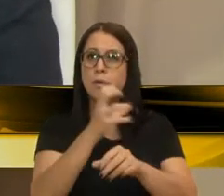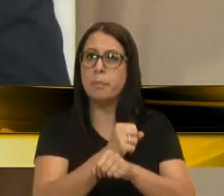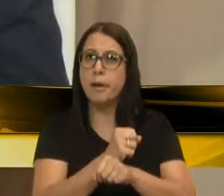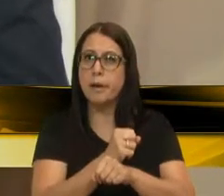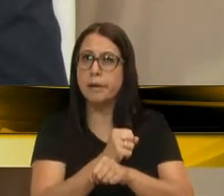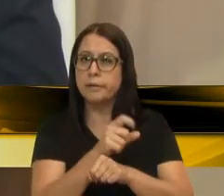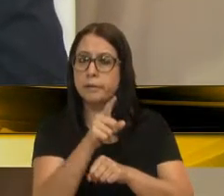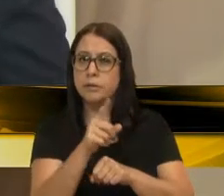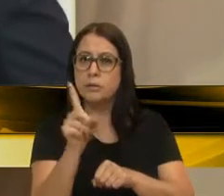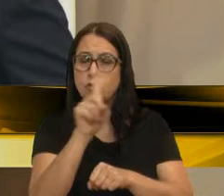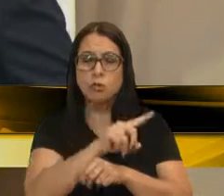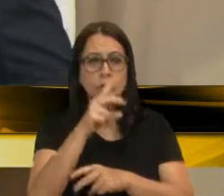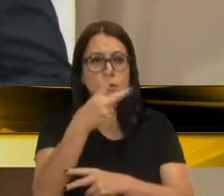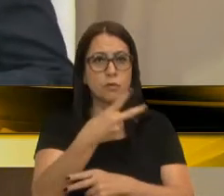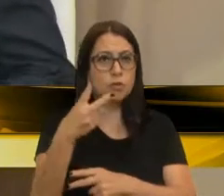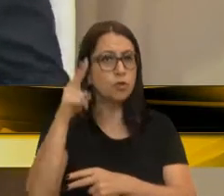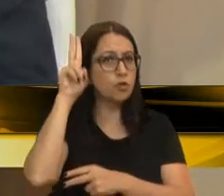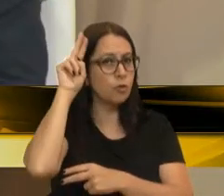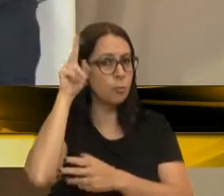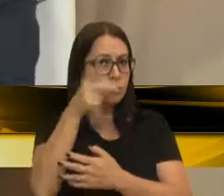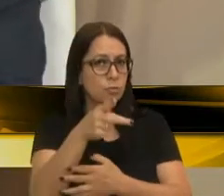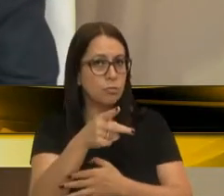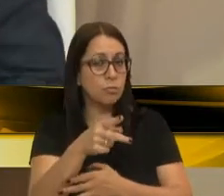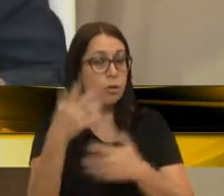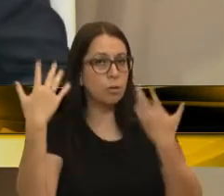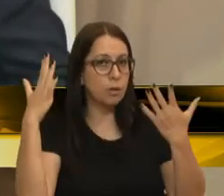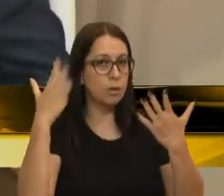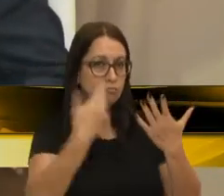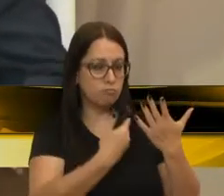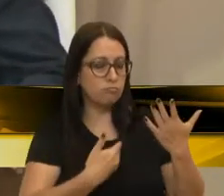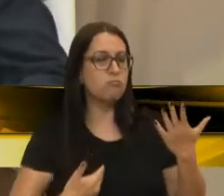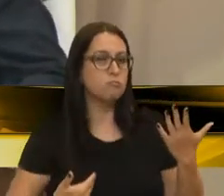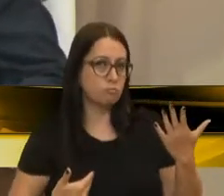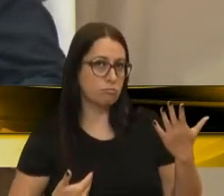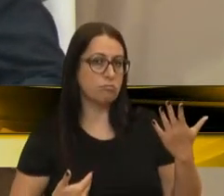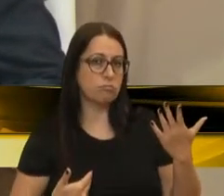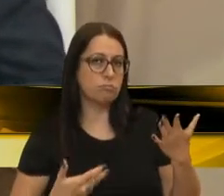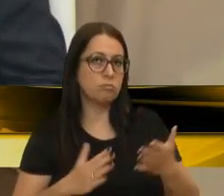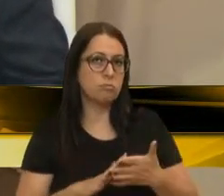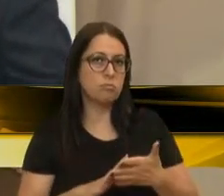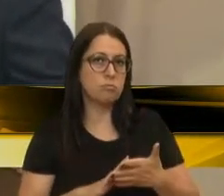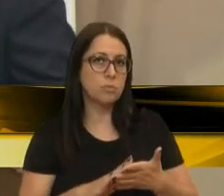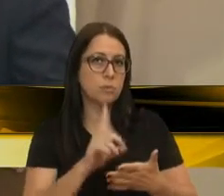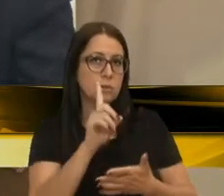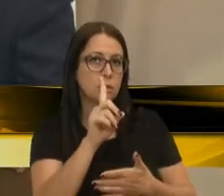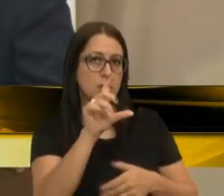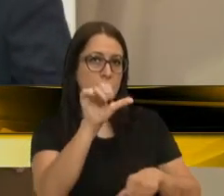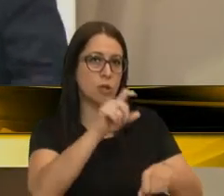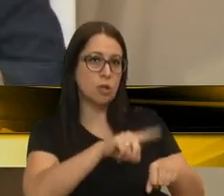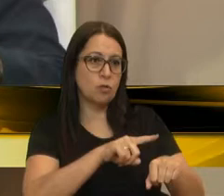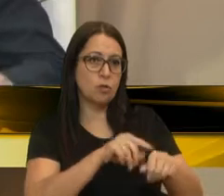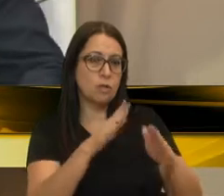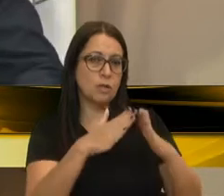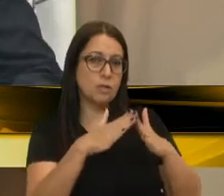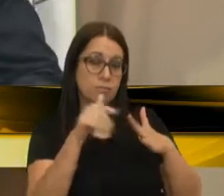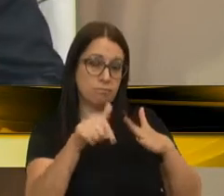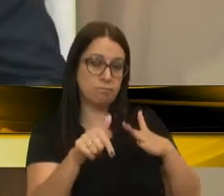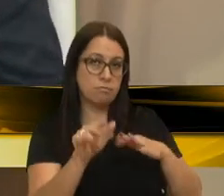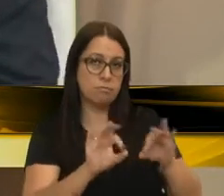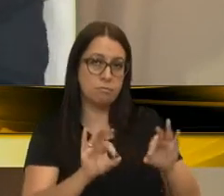né, 22 de abril. Então eu quero parabenizar o governo por esse... as 19 horas aqui na casa, só nós vamos